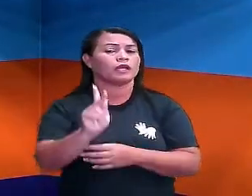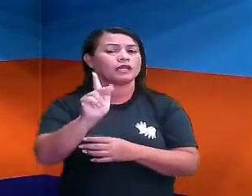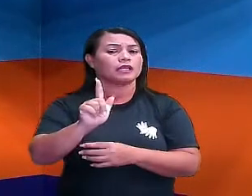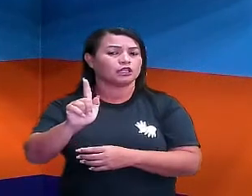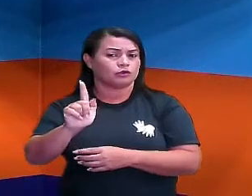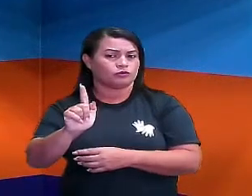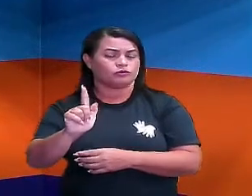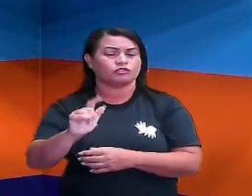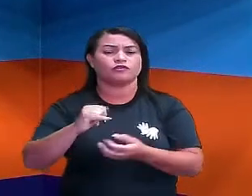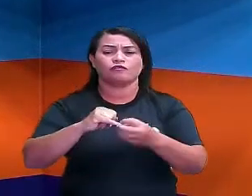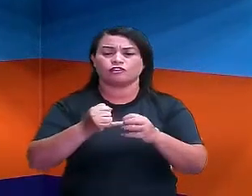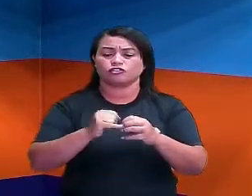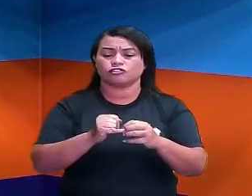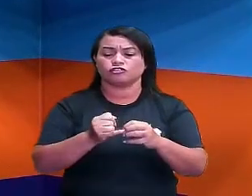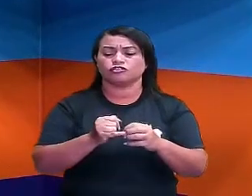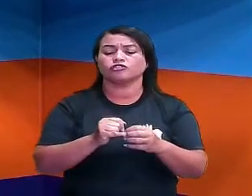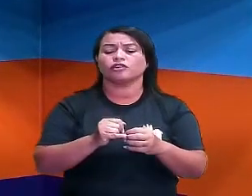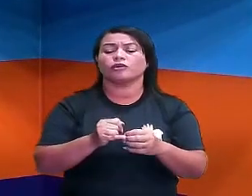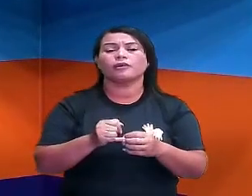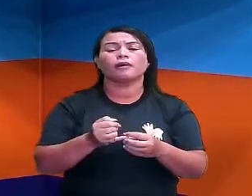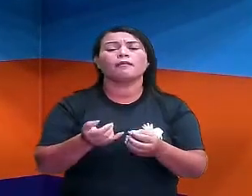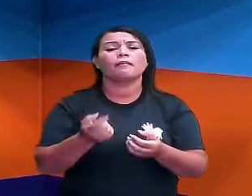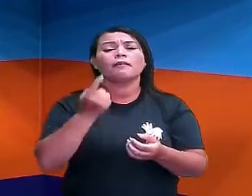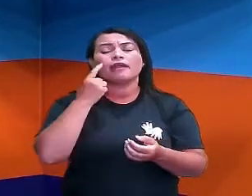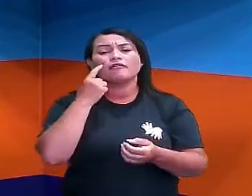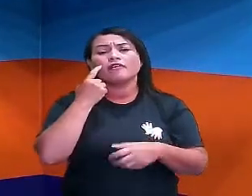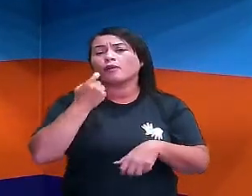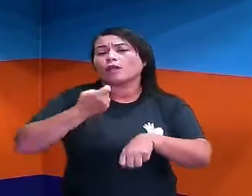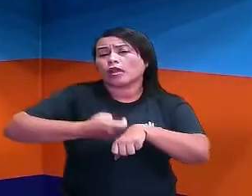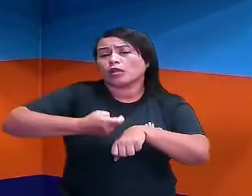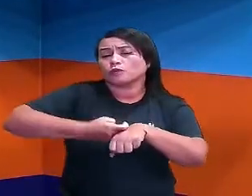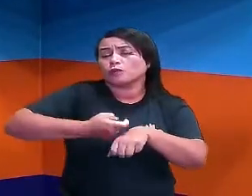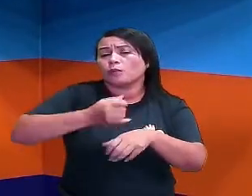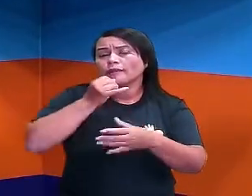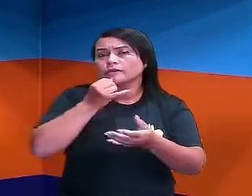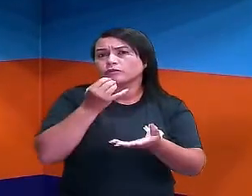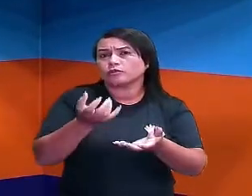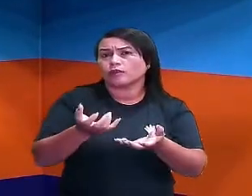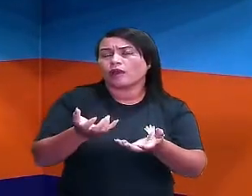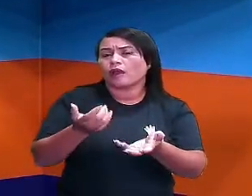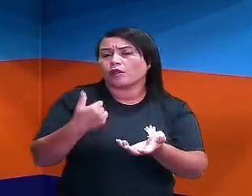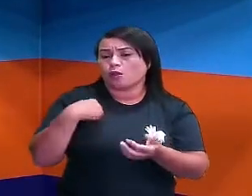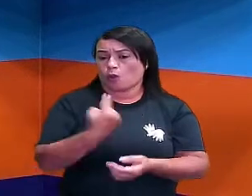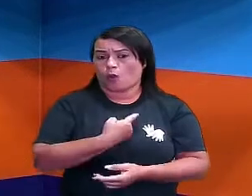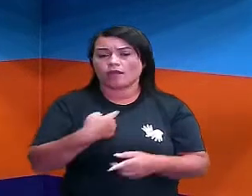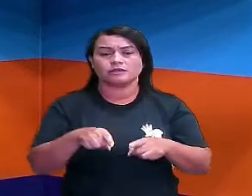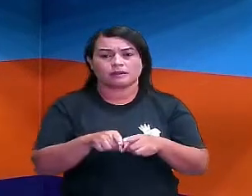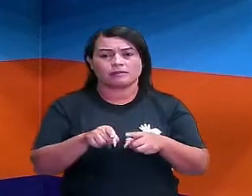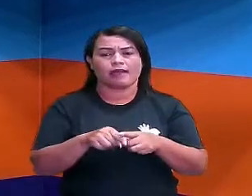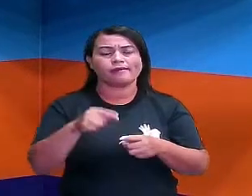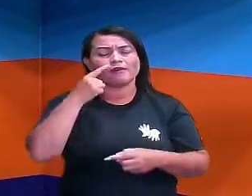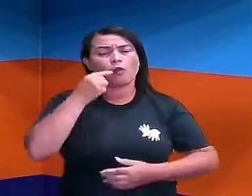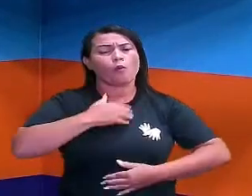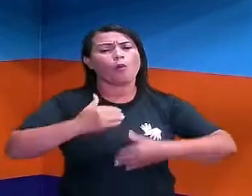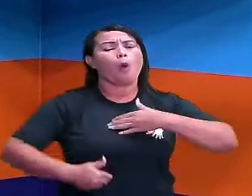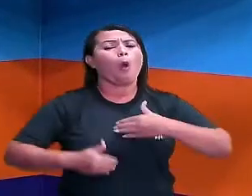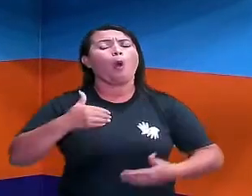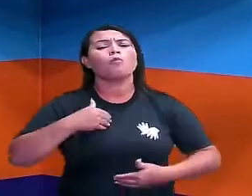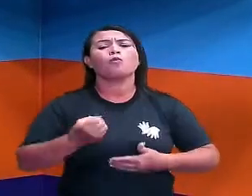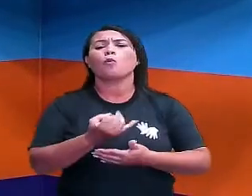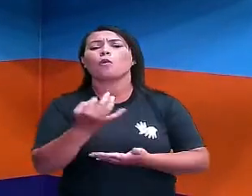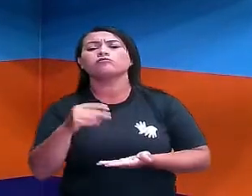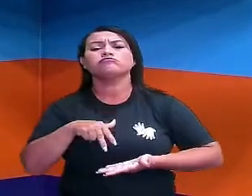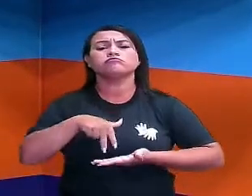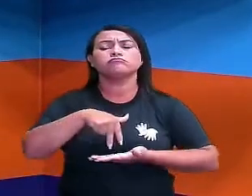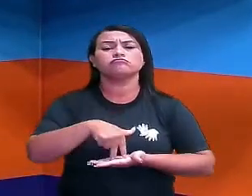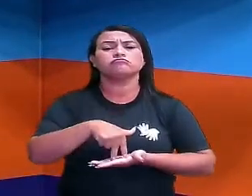vamos dizer assim, para medir o peso. Nós, quando queremos saber quanto estamos pesando, nós vamos na balança, subimos na